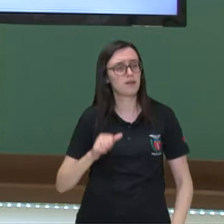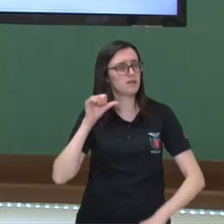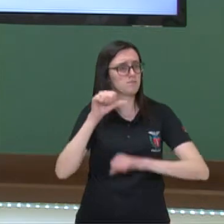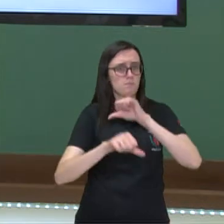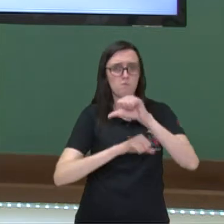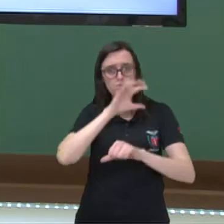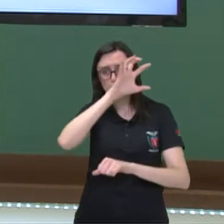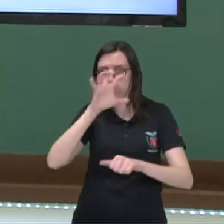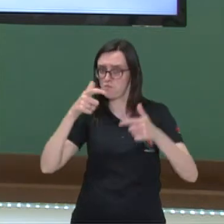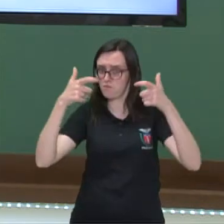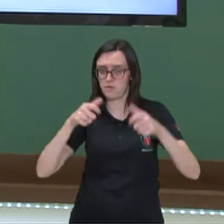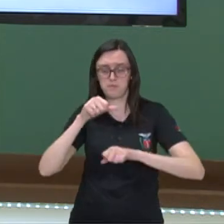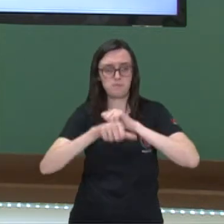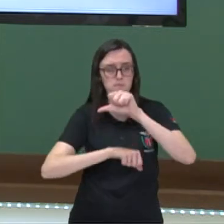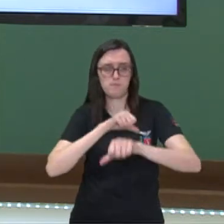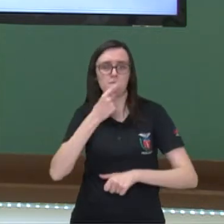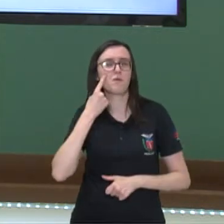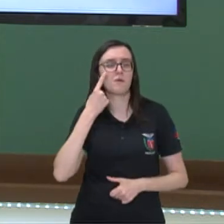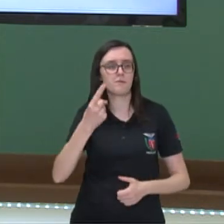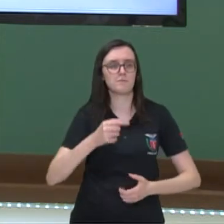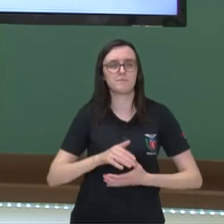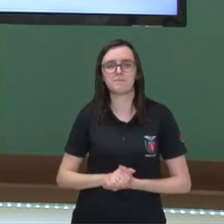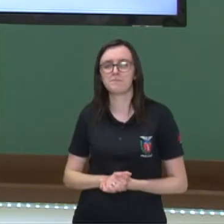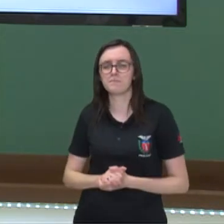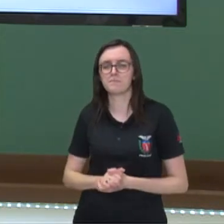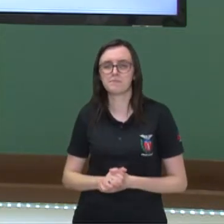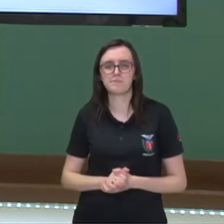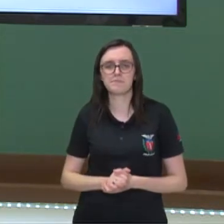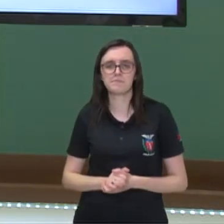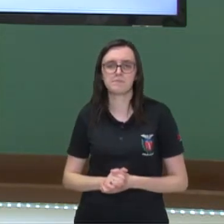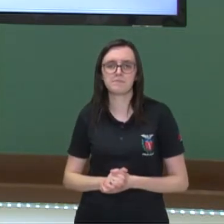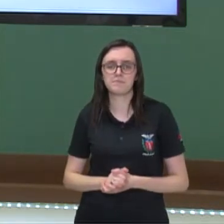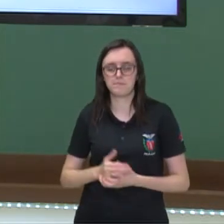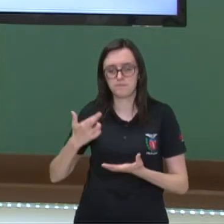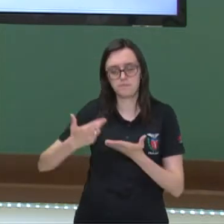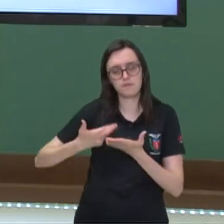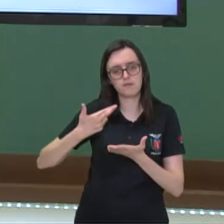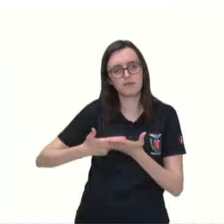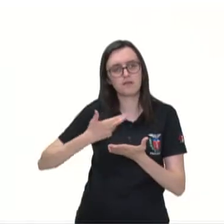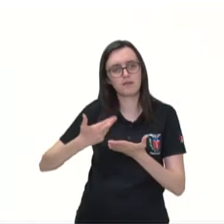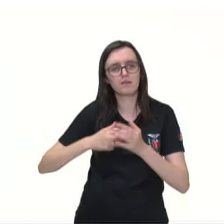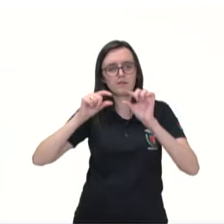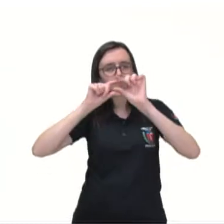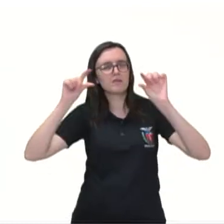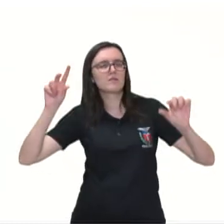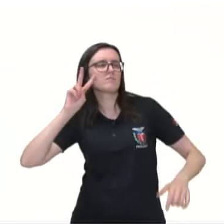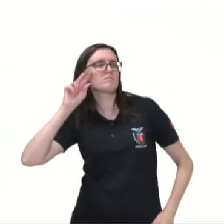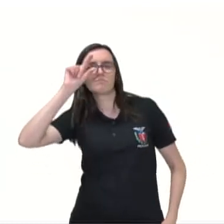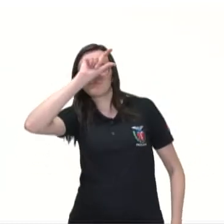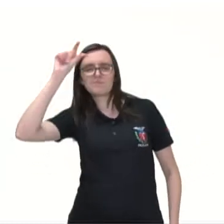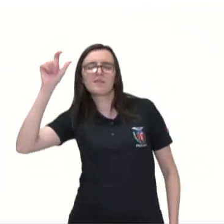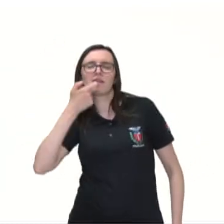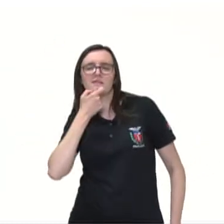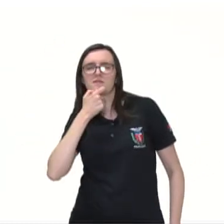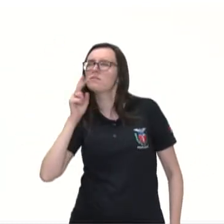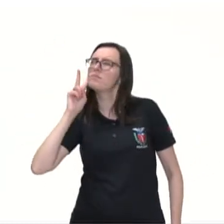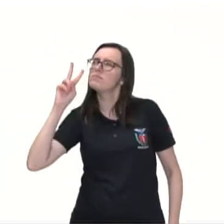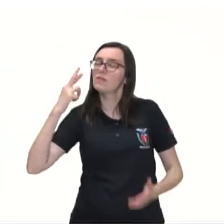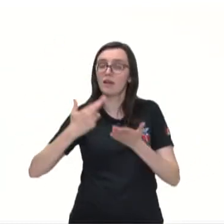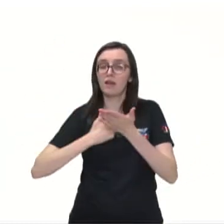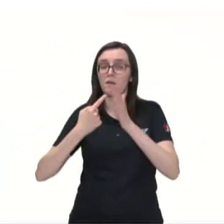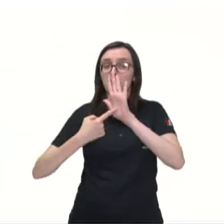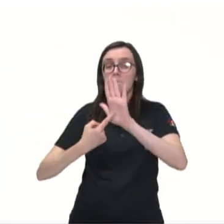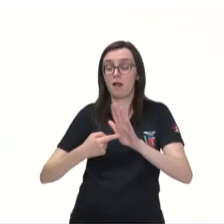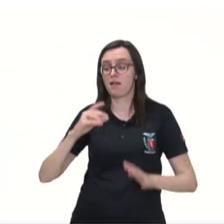a posição, né? Olha só, a revista Communication Biology diz que o cacau